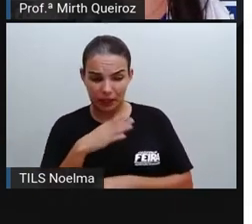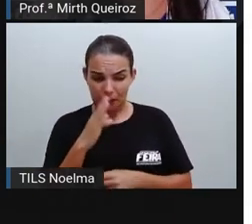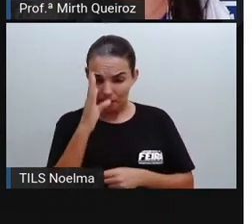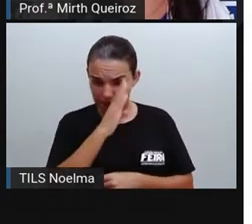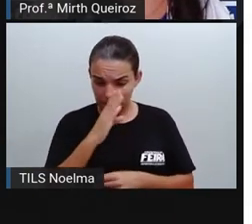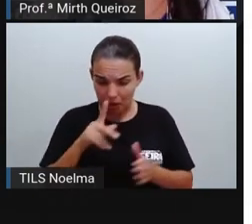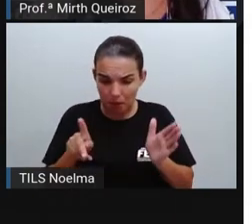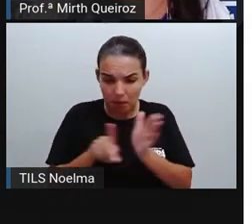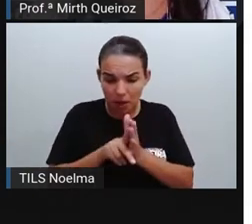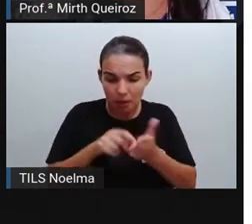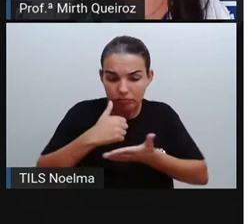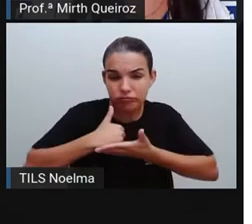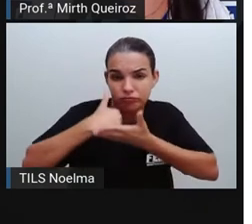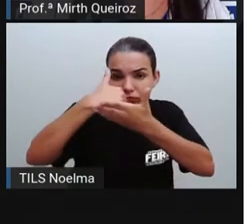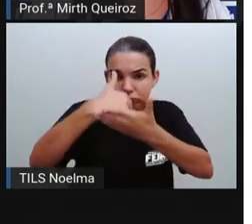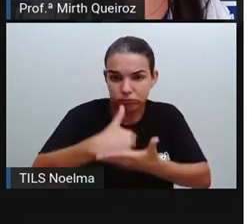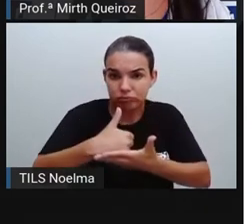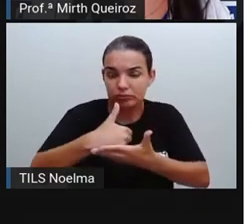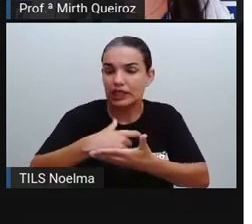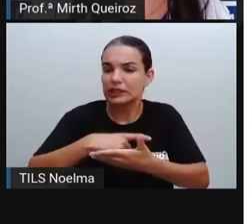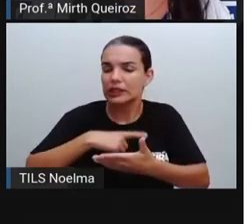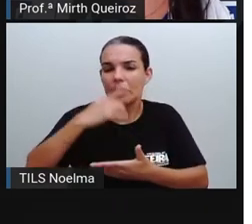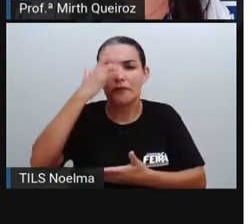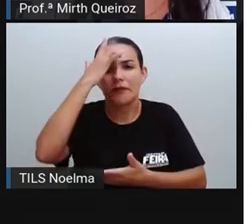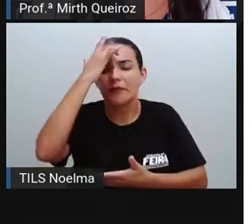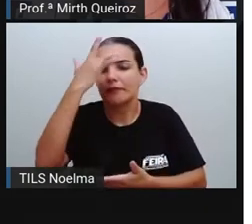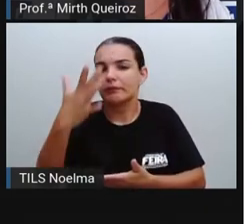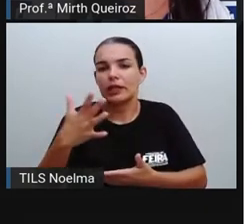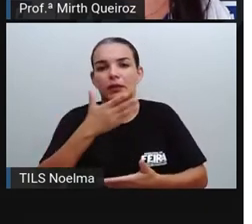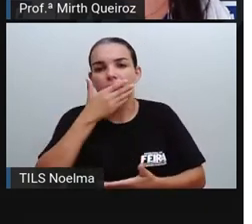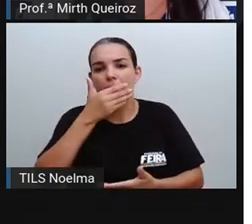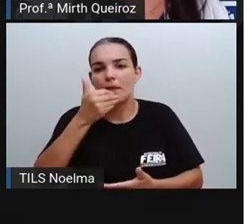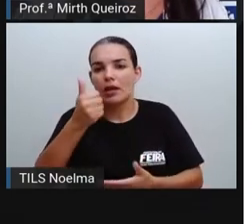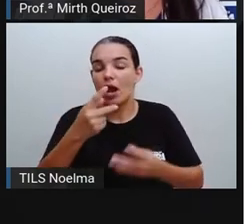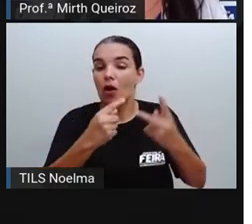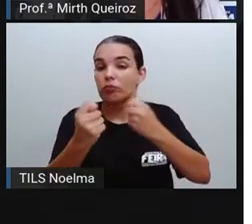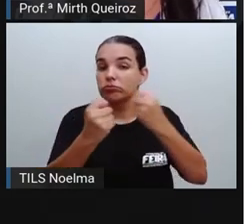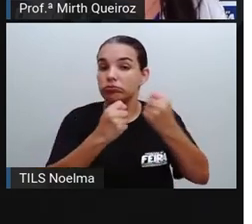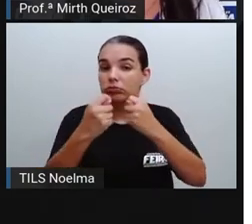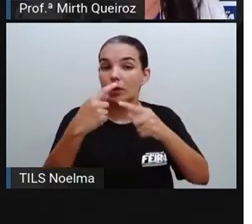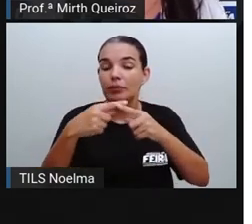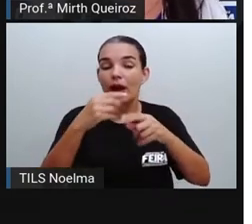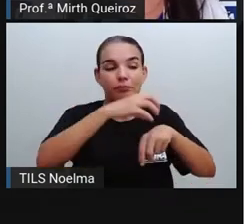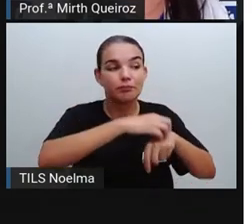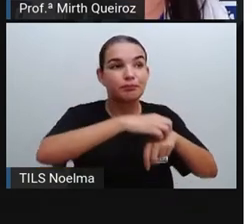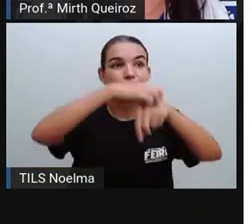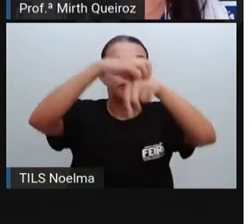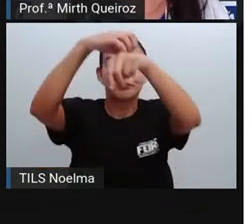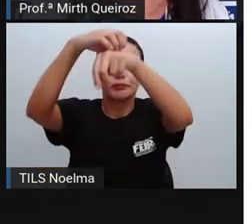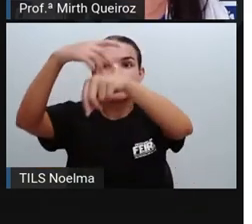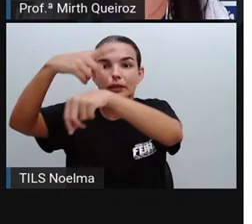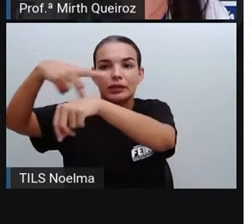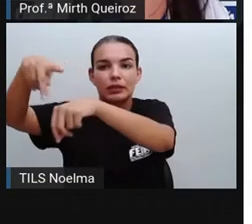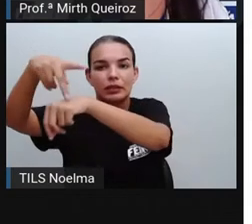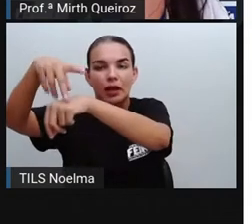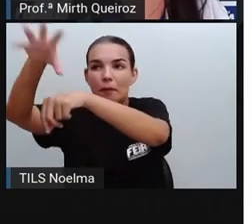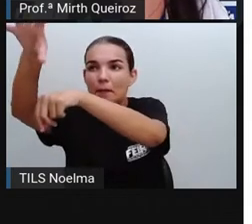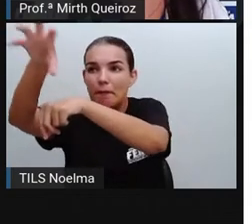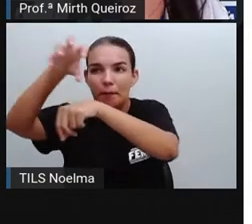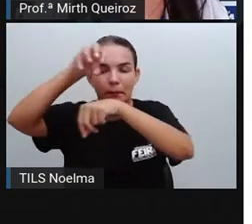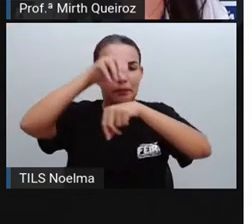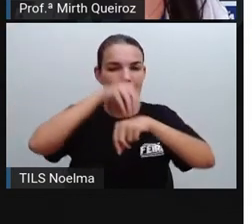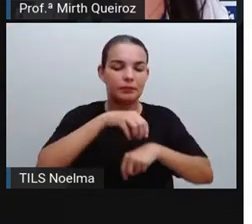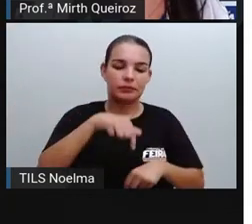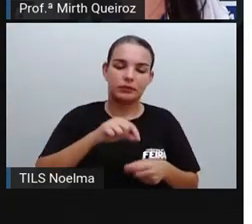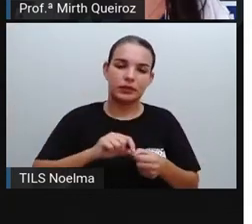-prima é muito mais interessante economicamente do que exportar essa matéria-prima para produzir algo no Brasil.